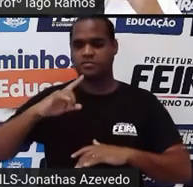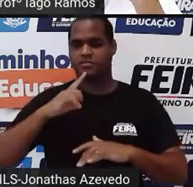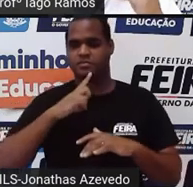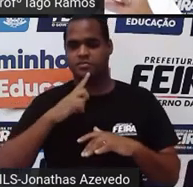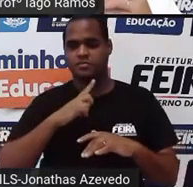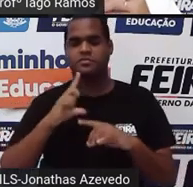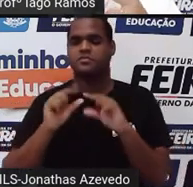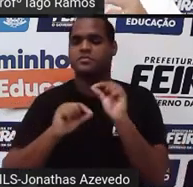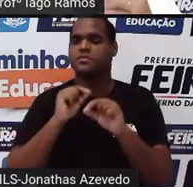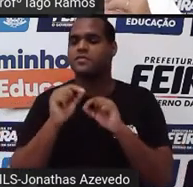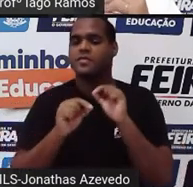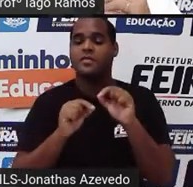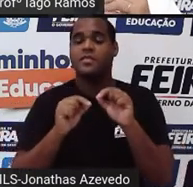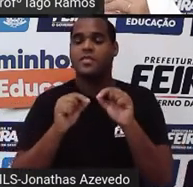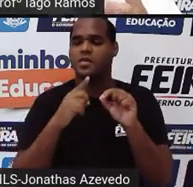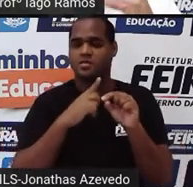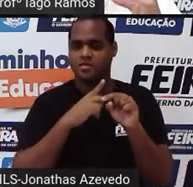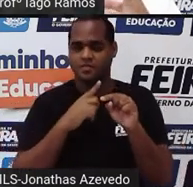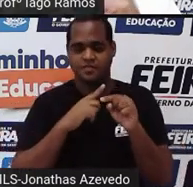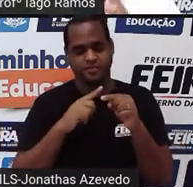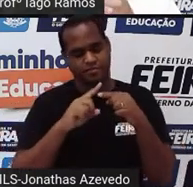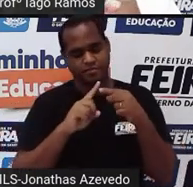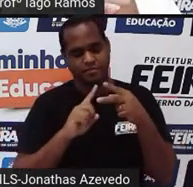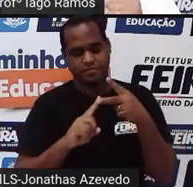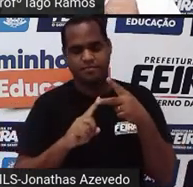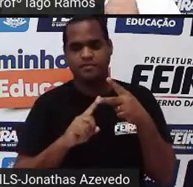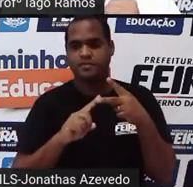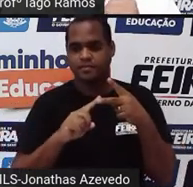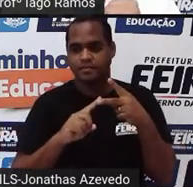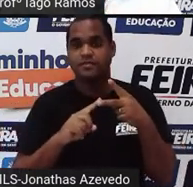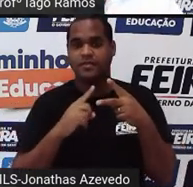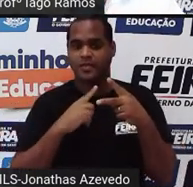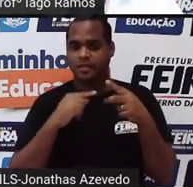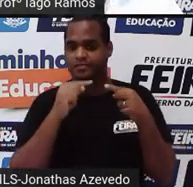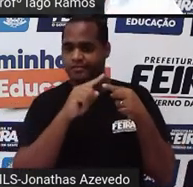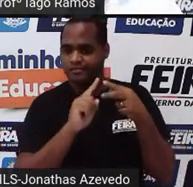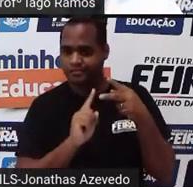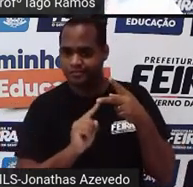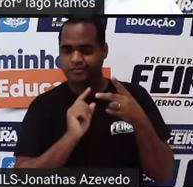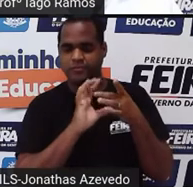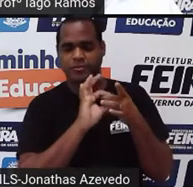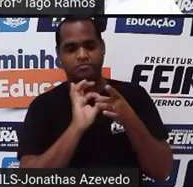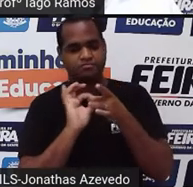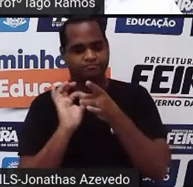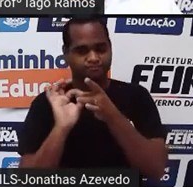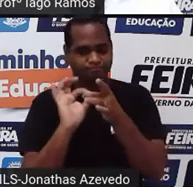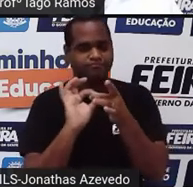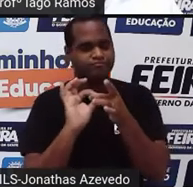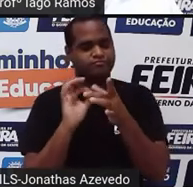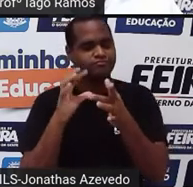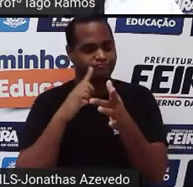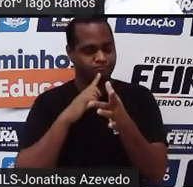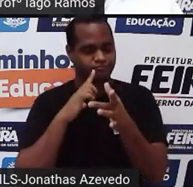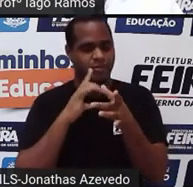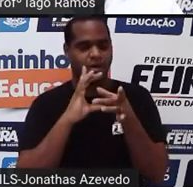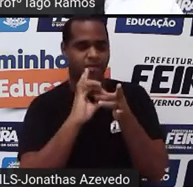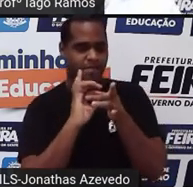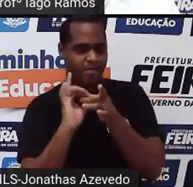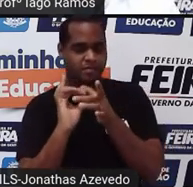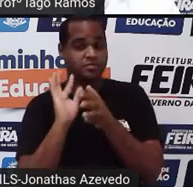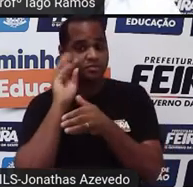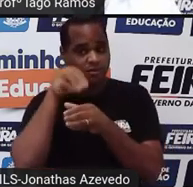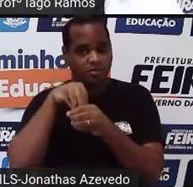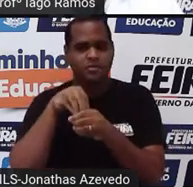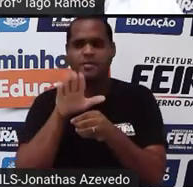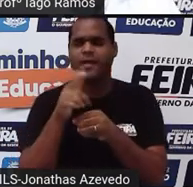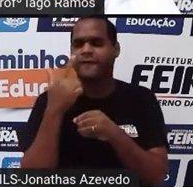elas têm algo a ver, elas têm uma relaçãozinha, tá bom? Então é o que